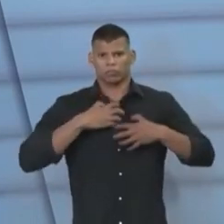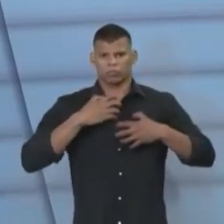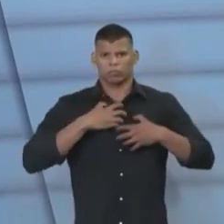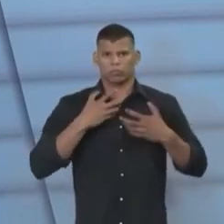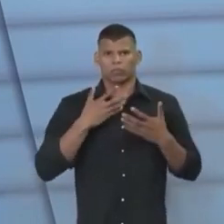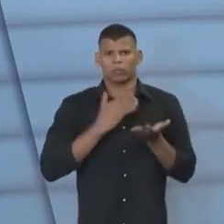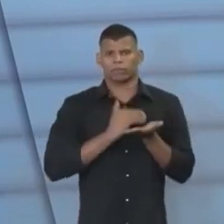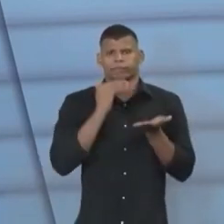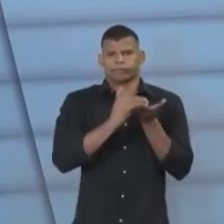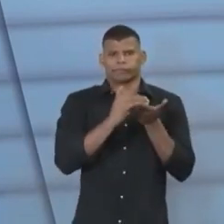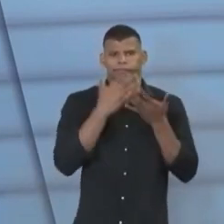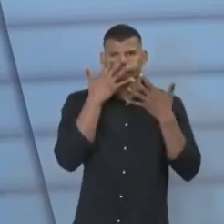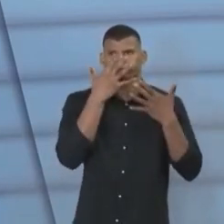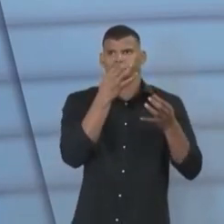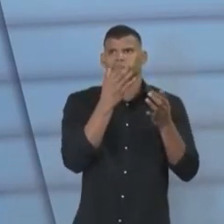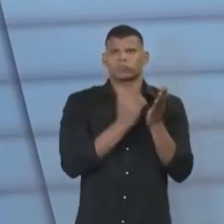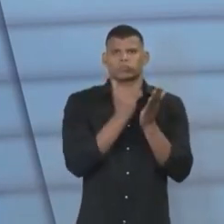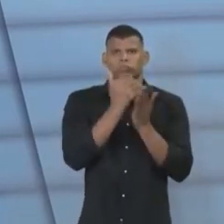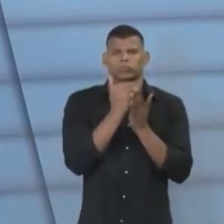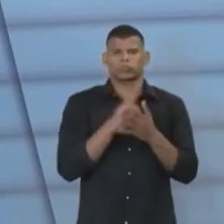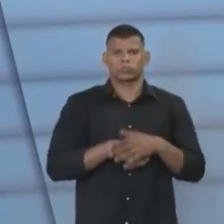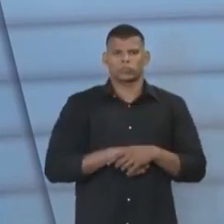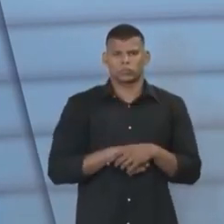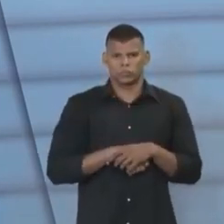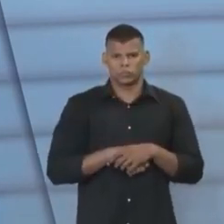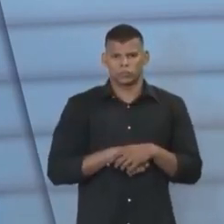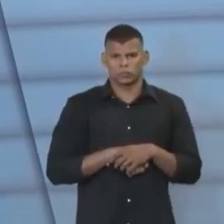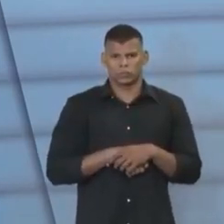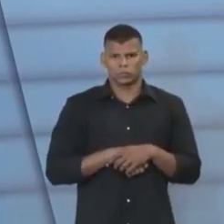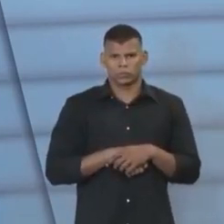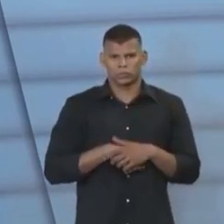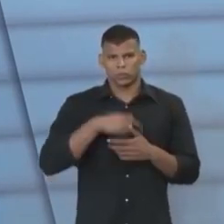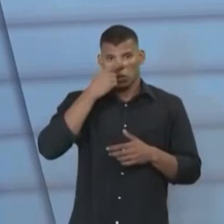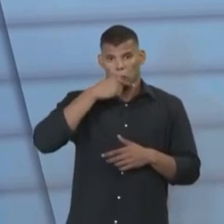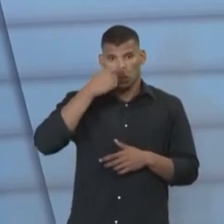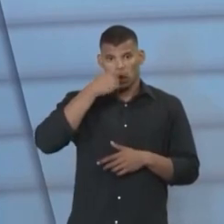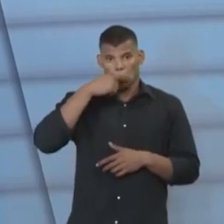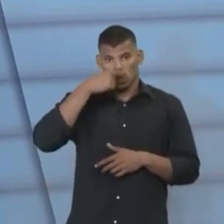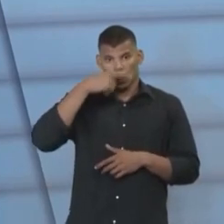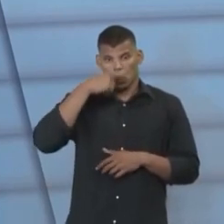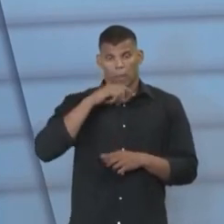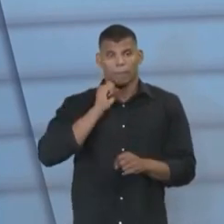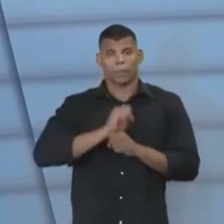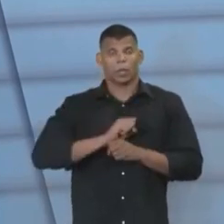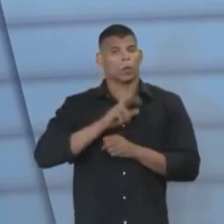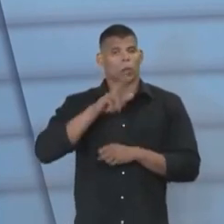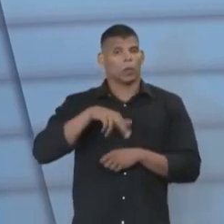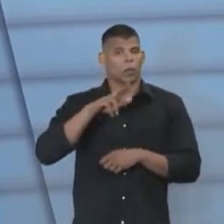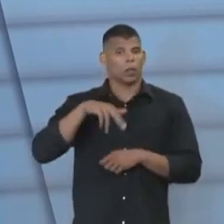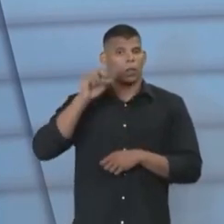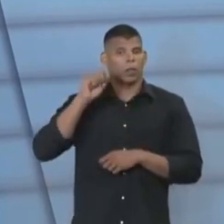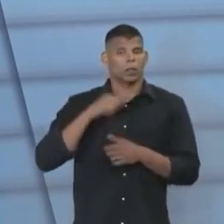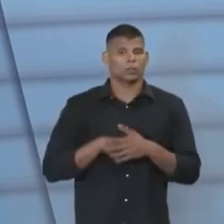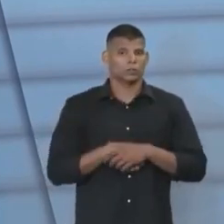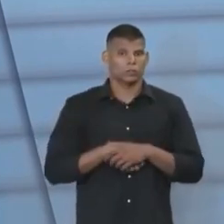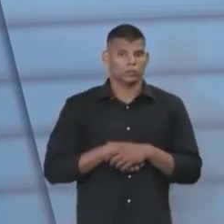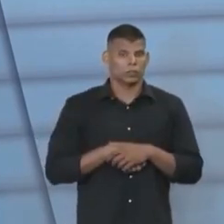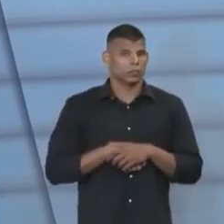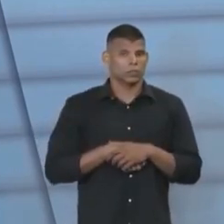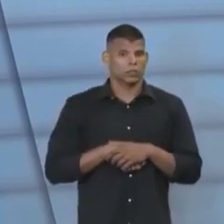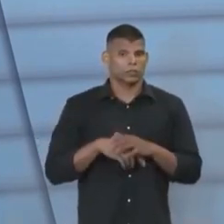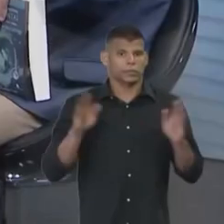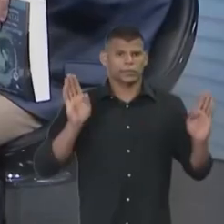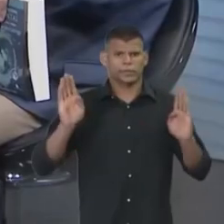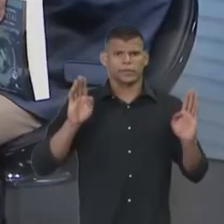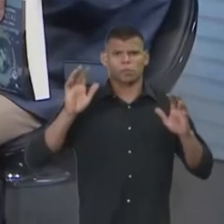tornar a sociedade... As gripes voltaram. Mais insegura. gripes nunca deixaram de existir. Elas sempre existiram. Os problemas virais na época das